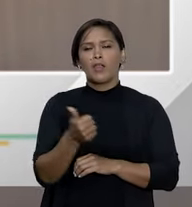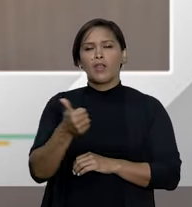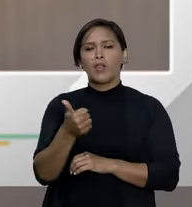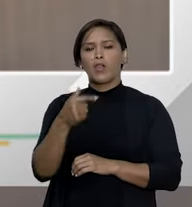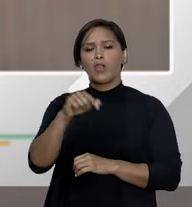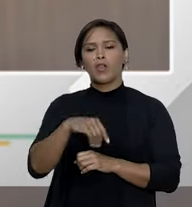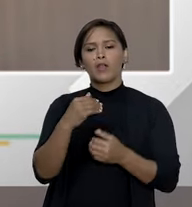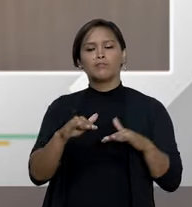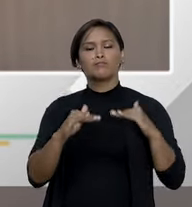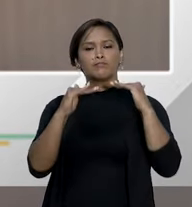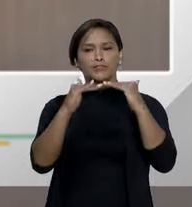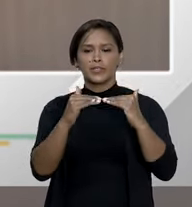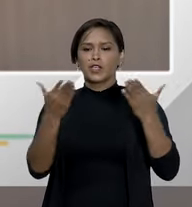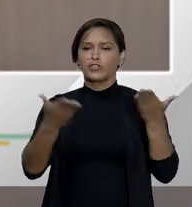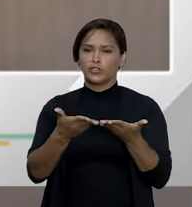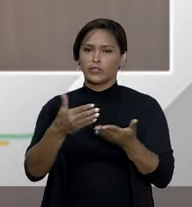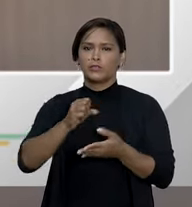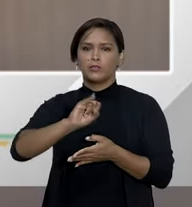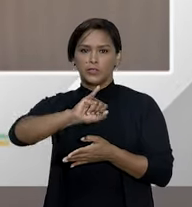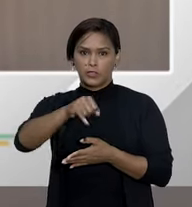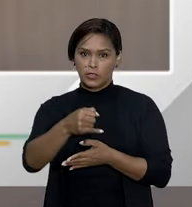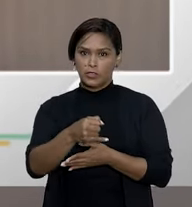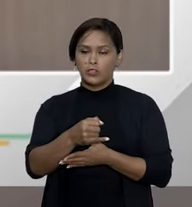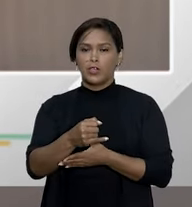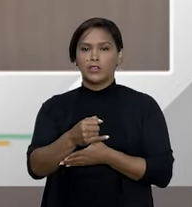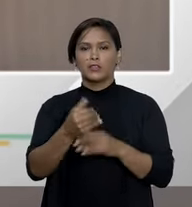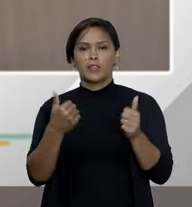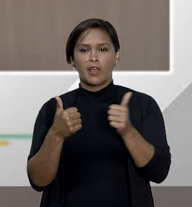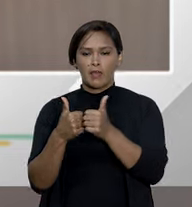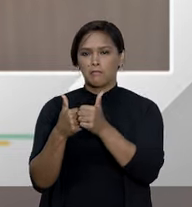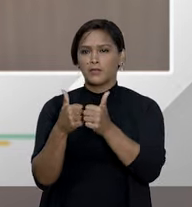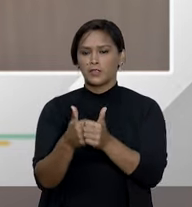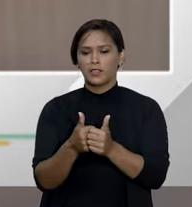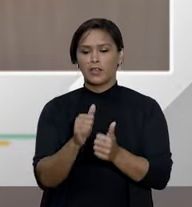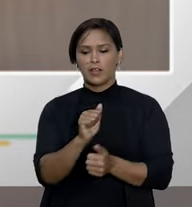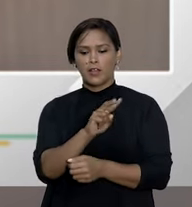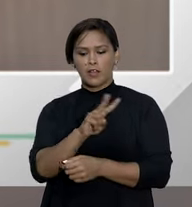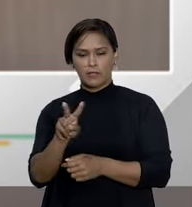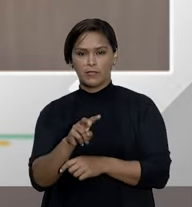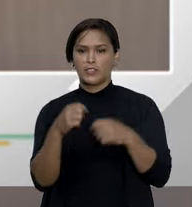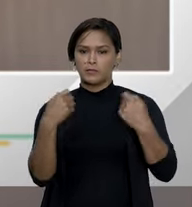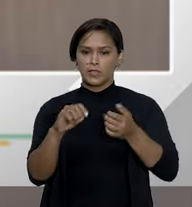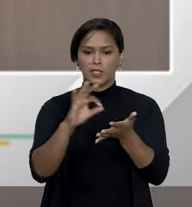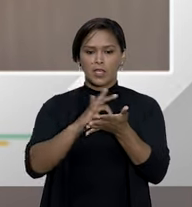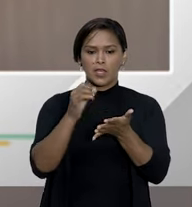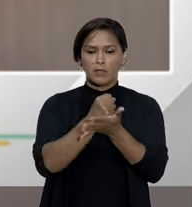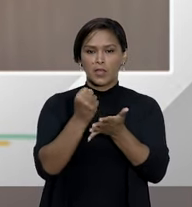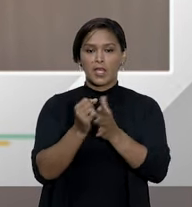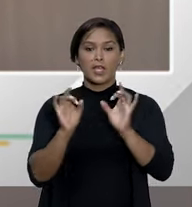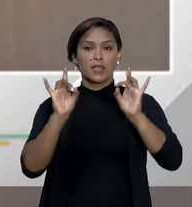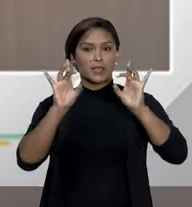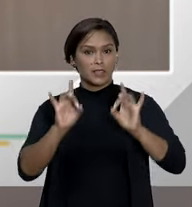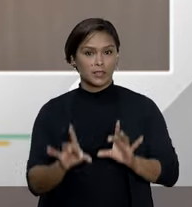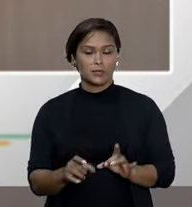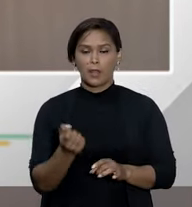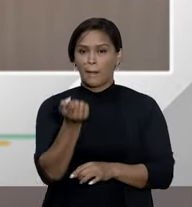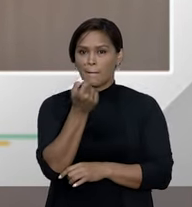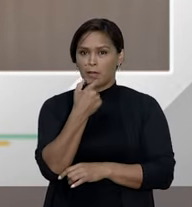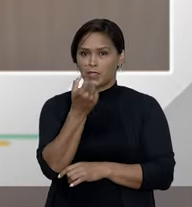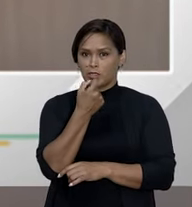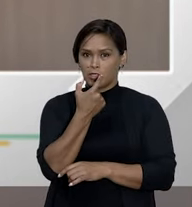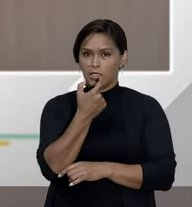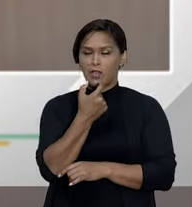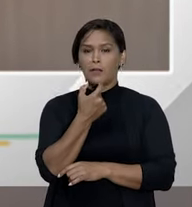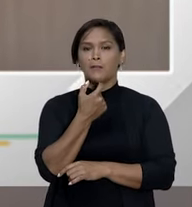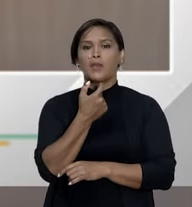posição já consolidada no Supério do Tribunal de Justiça a autorização da Anvisa para importação excepcional de medicamento